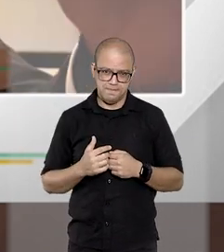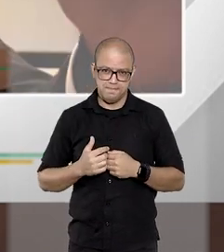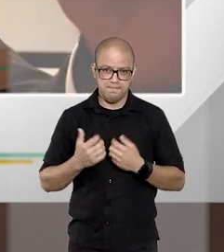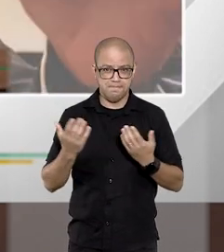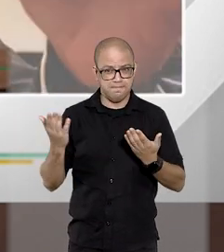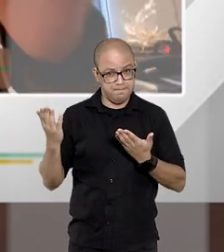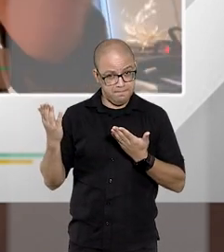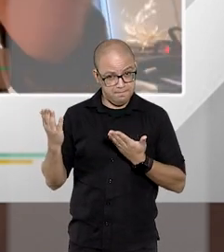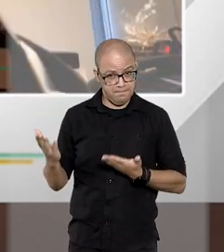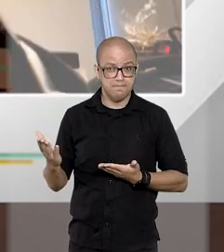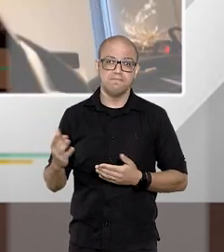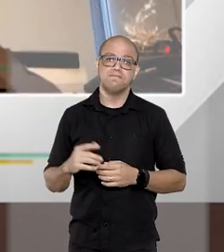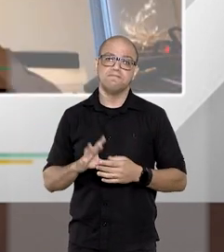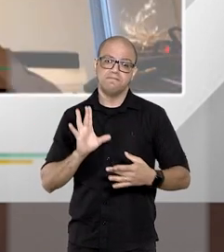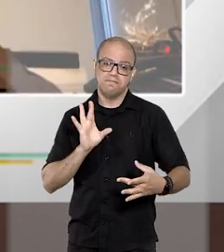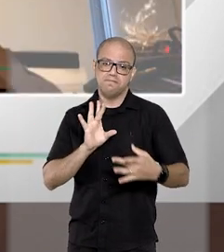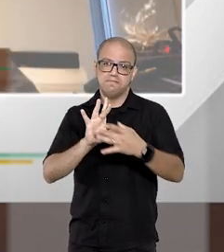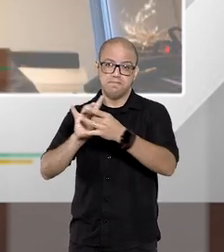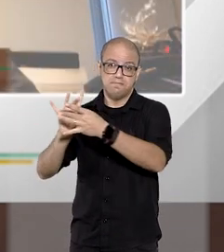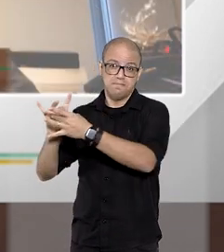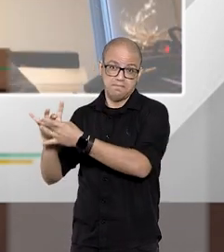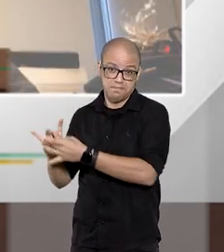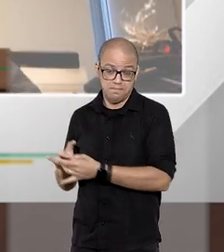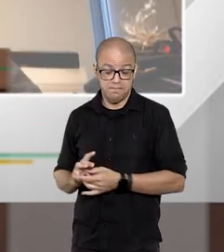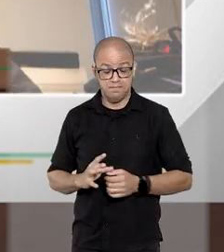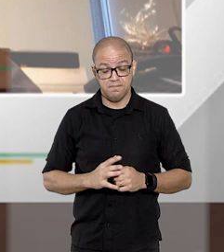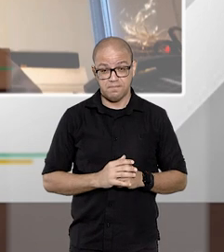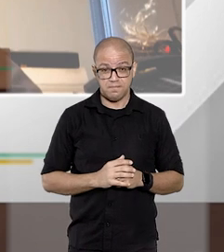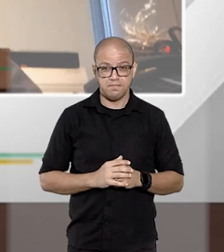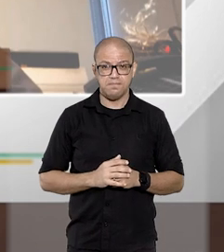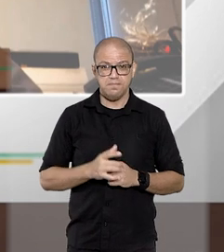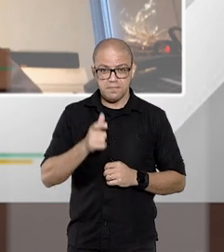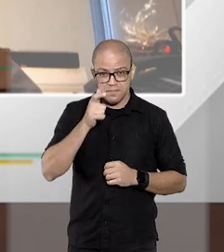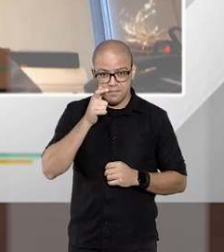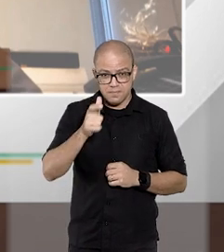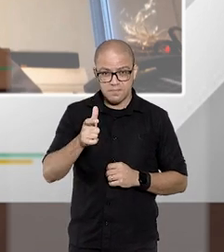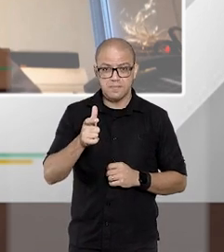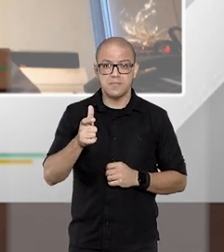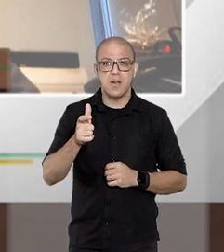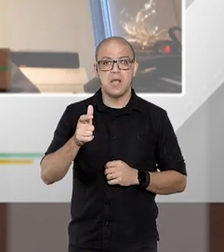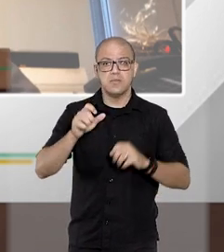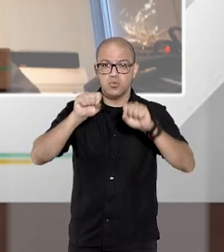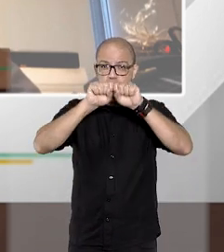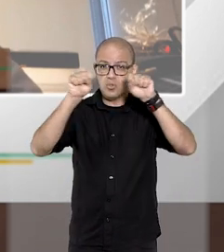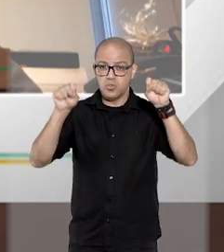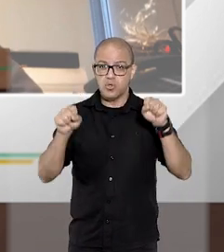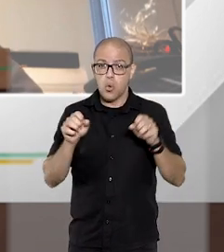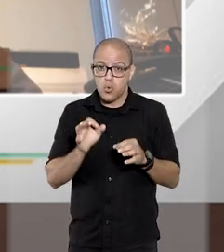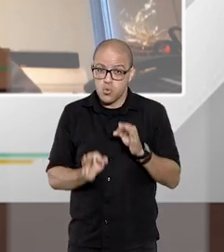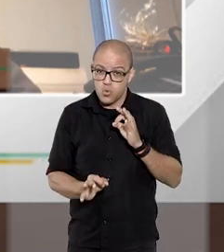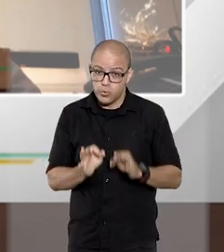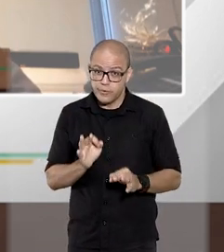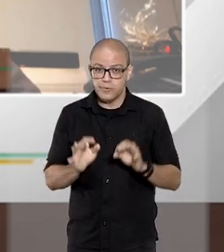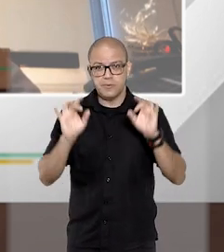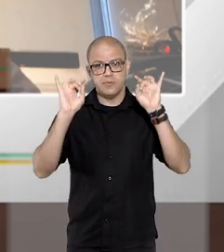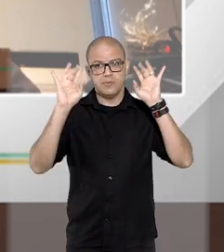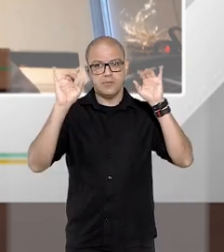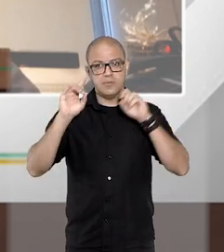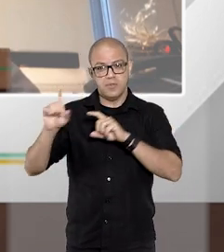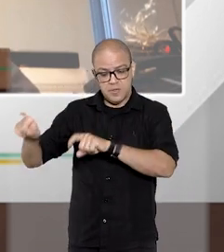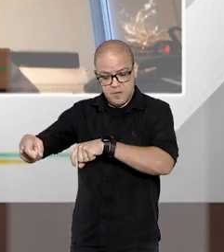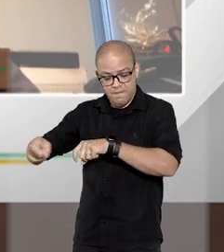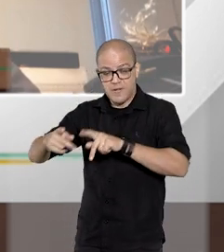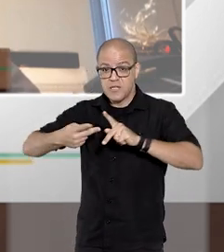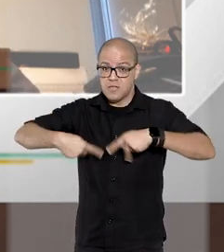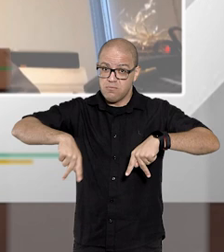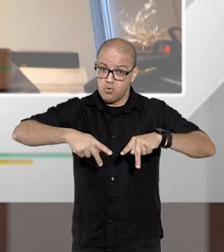desses entes que estão coligados. Então, na visão estrita do sistema de juizados especiais